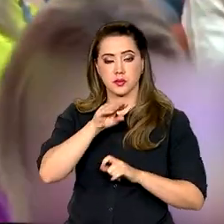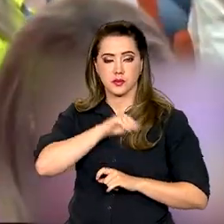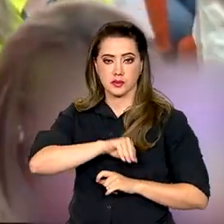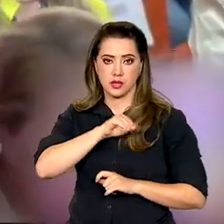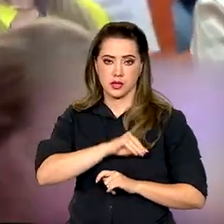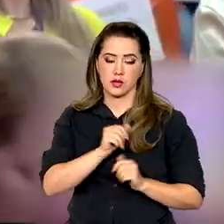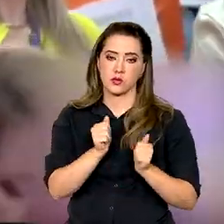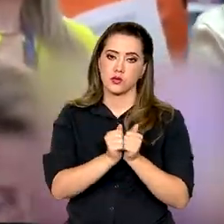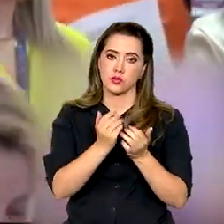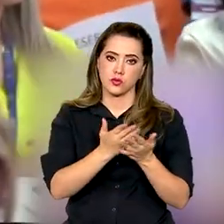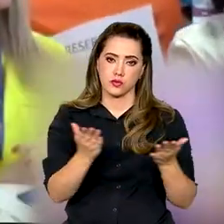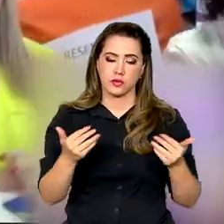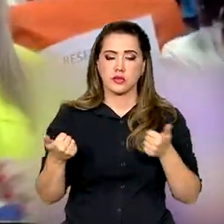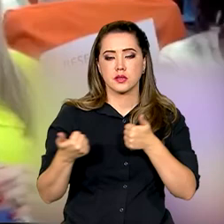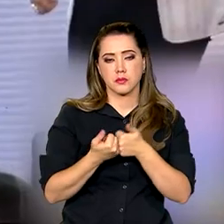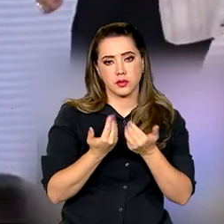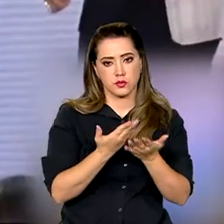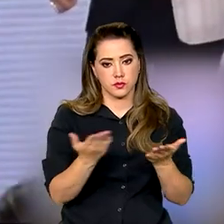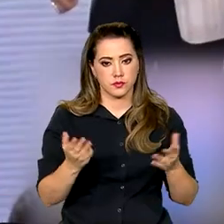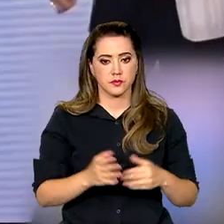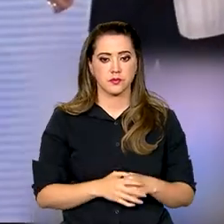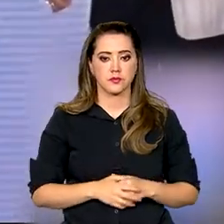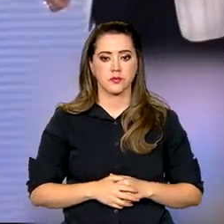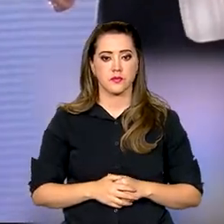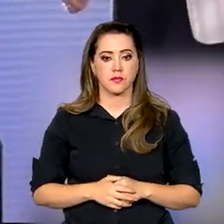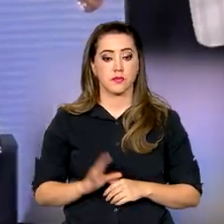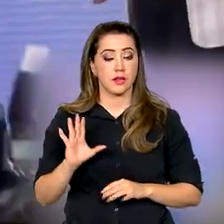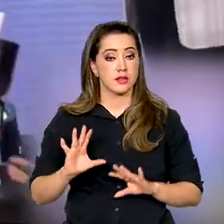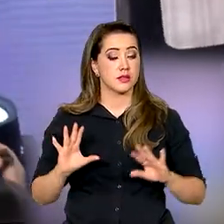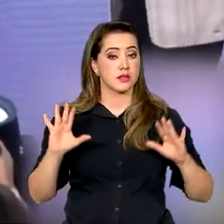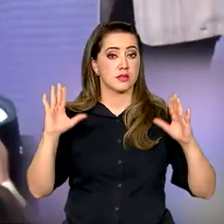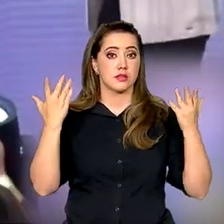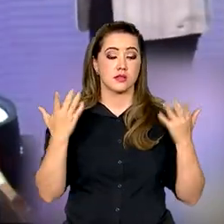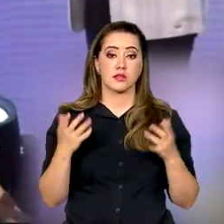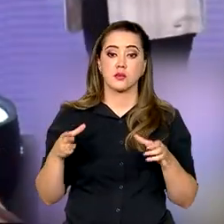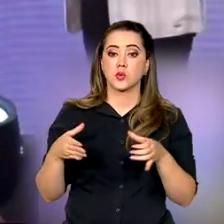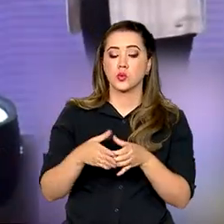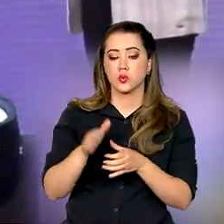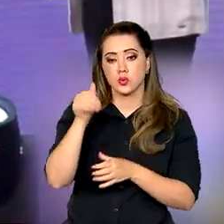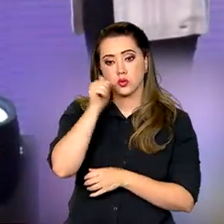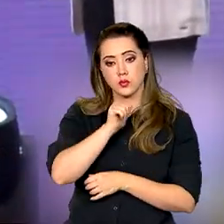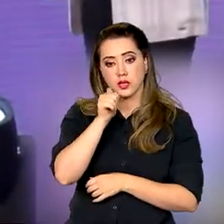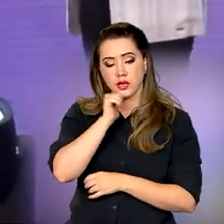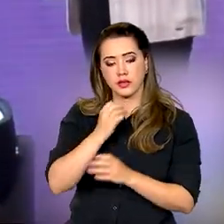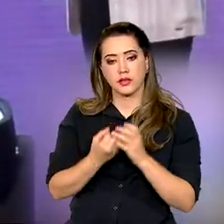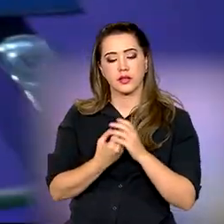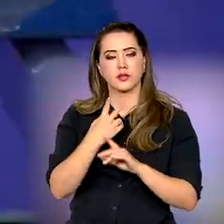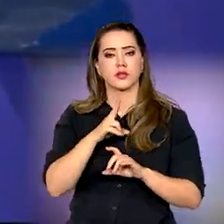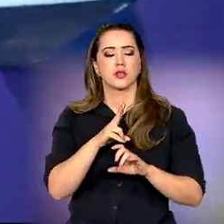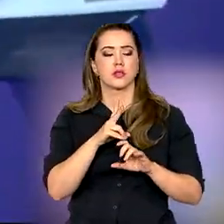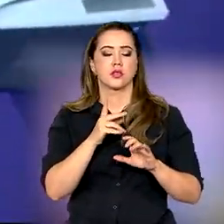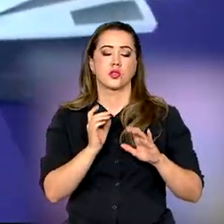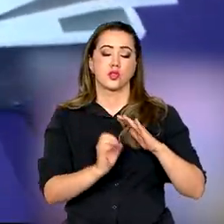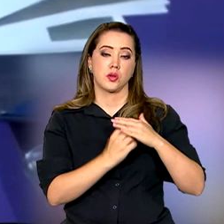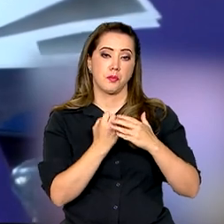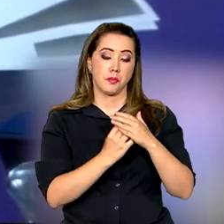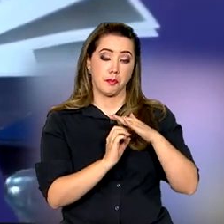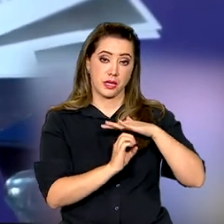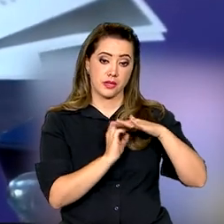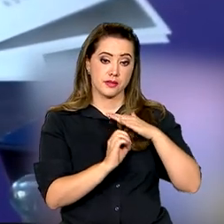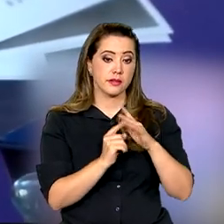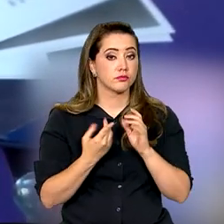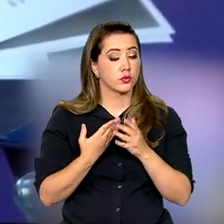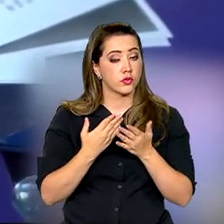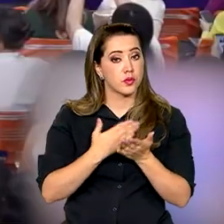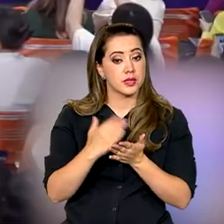para quem está ao redor de vocês. Durante o Festival Rede Mulher Empreendedora, foi lançado um projeto de apoio e